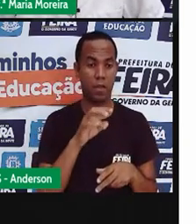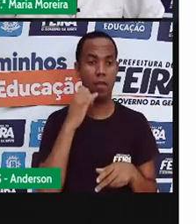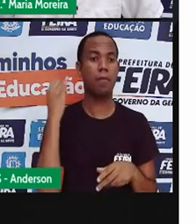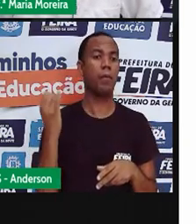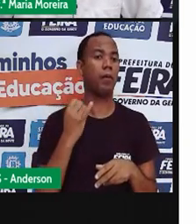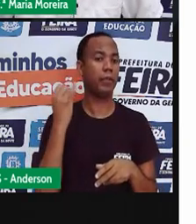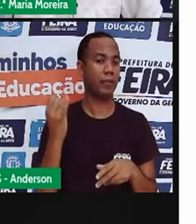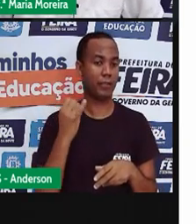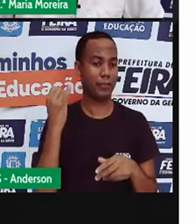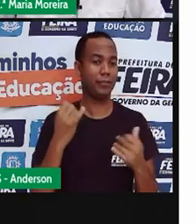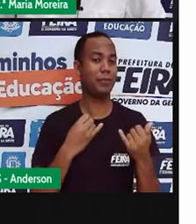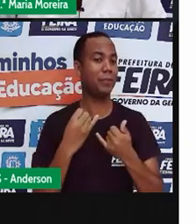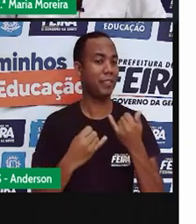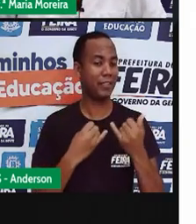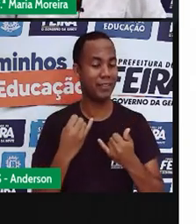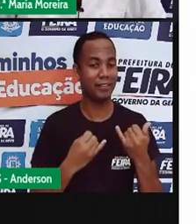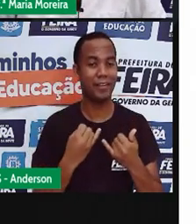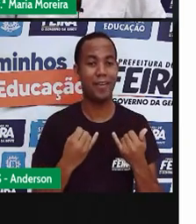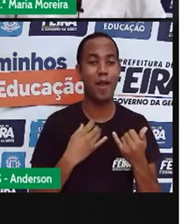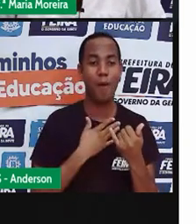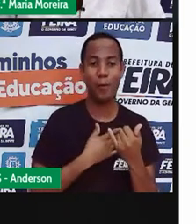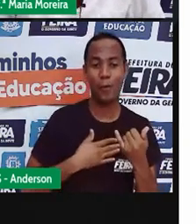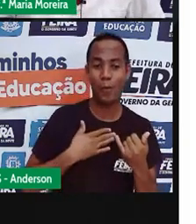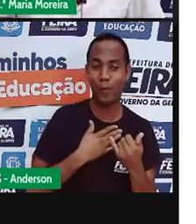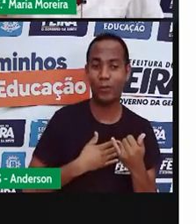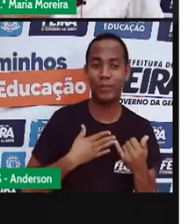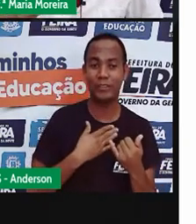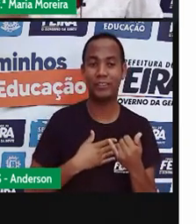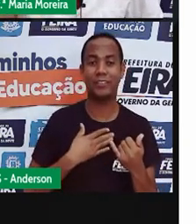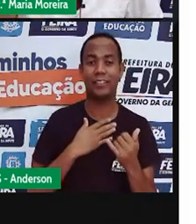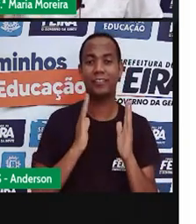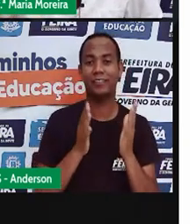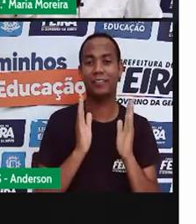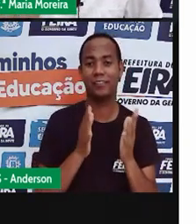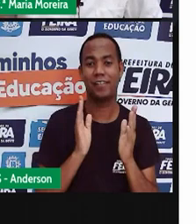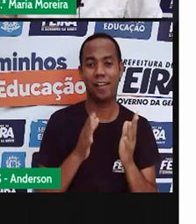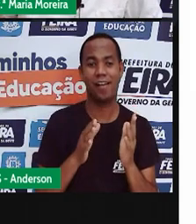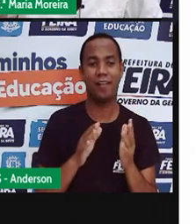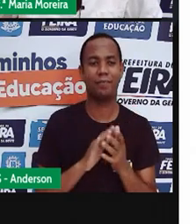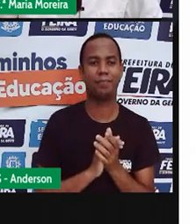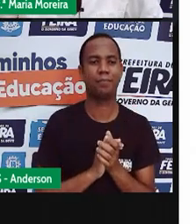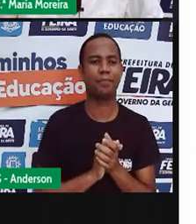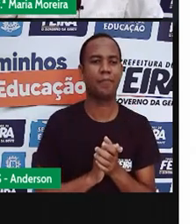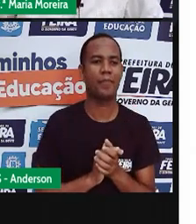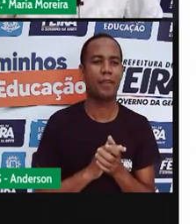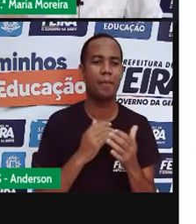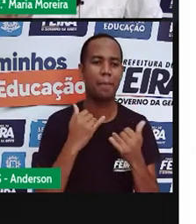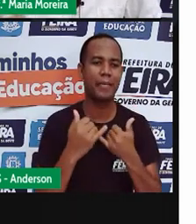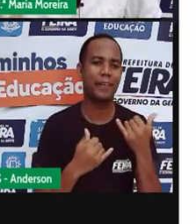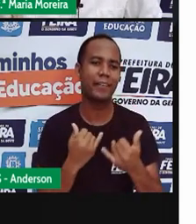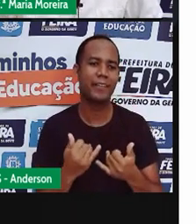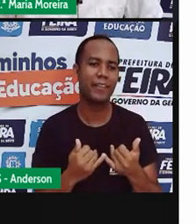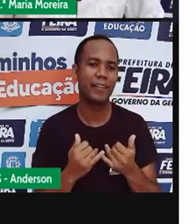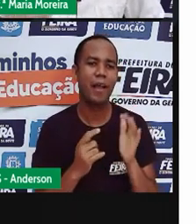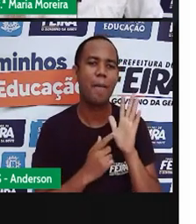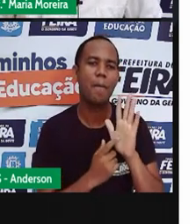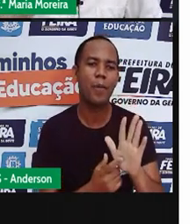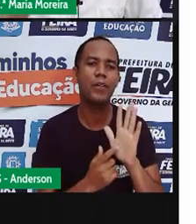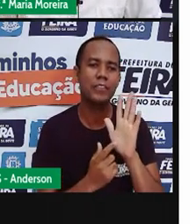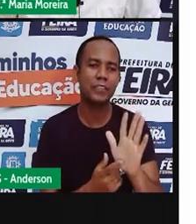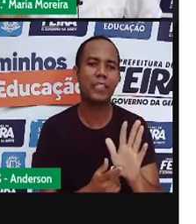brincadeiras chamadas de brincadeiras raízes, né? E essas brincadeiras, elas são feitas, né? Para mostrar